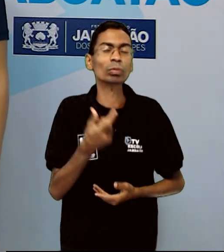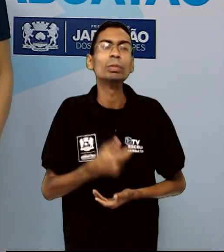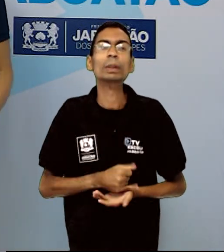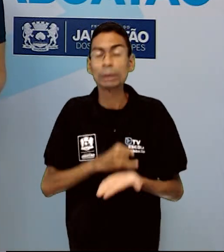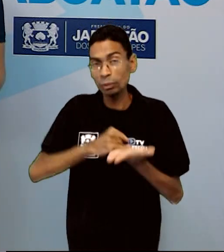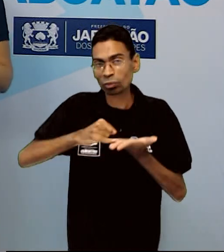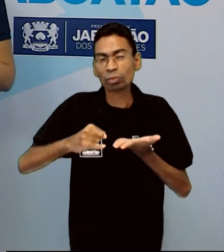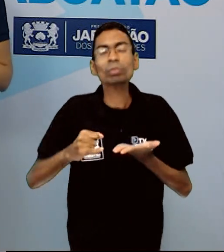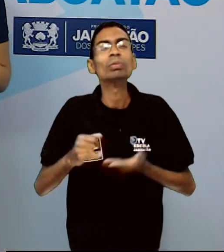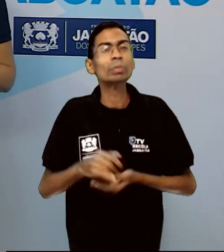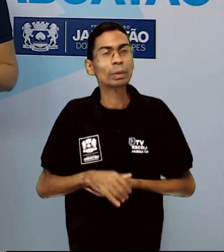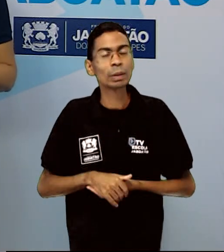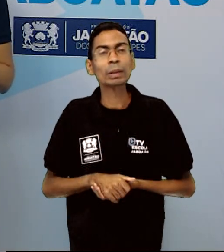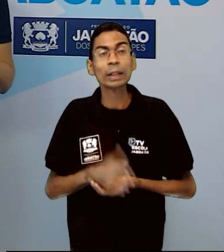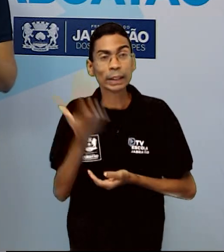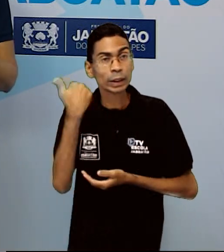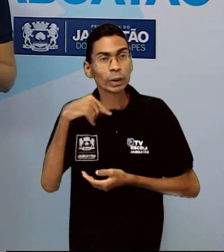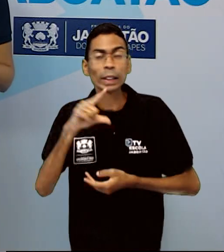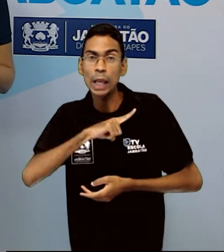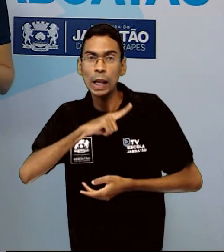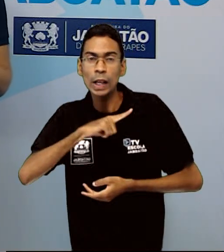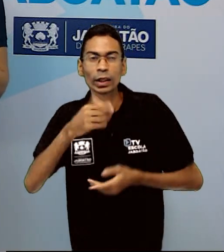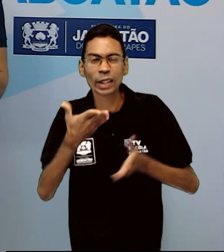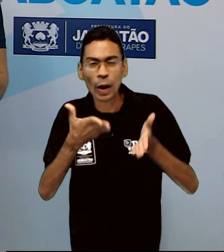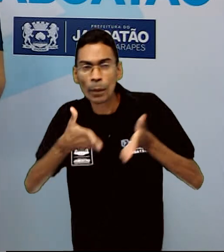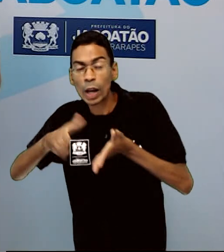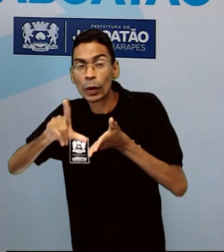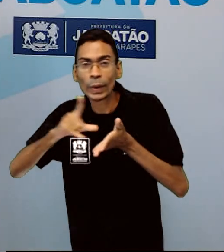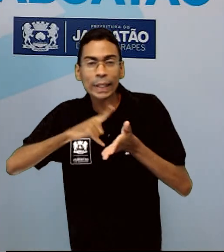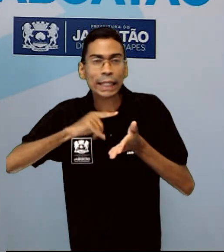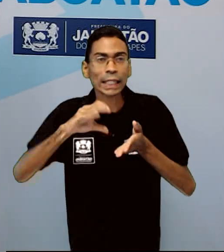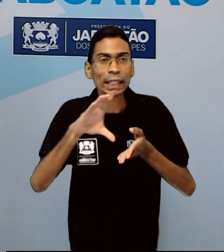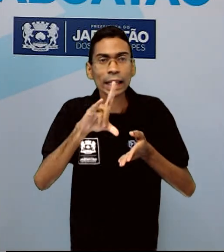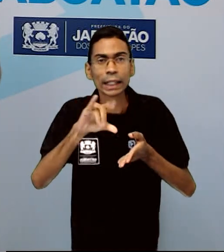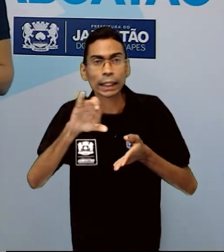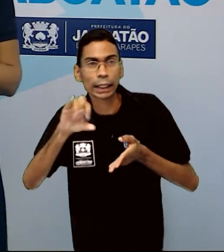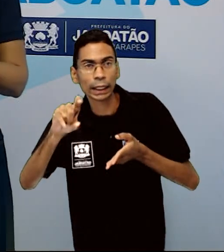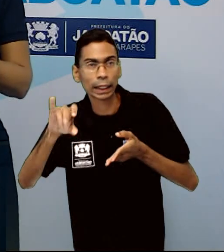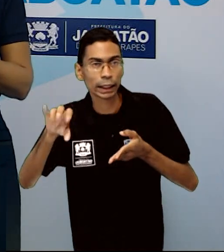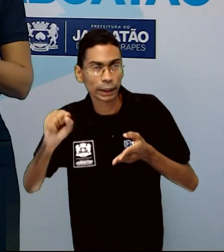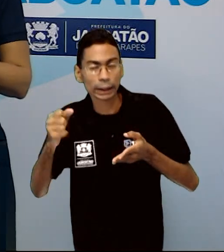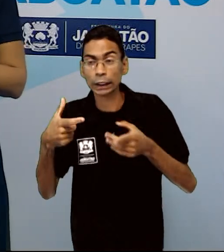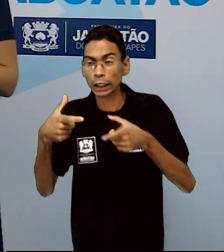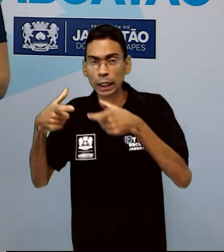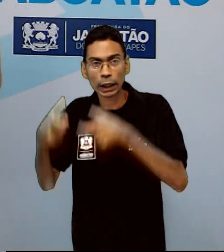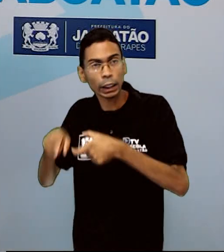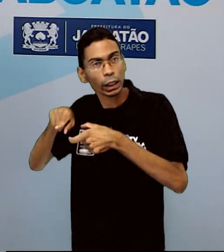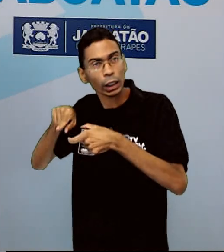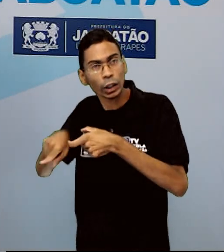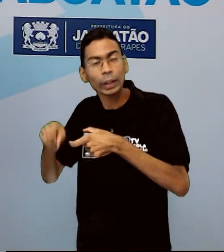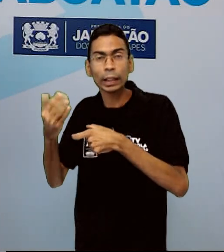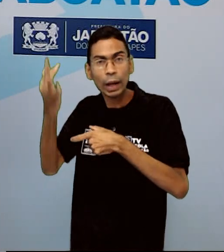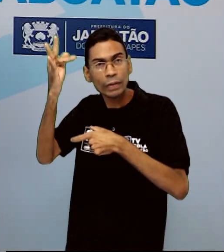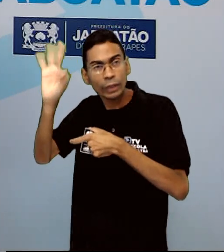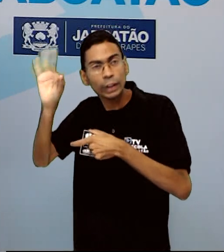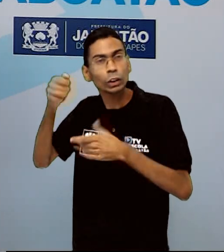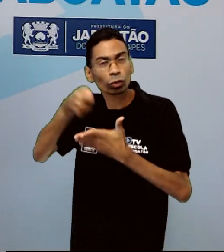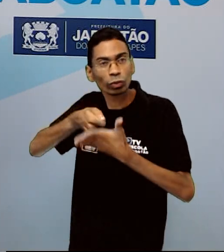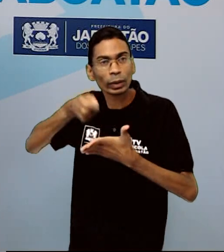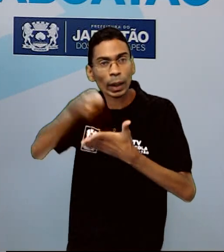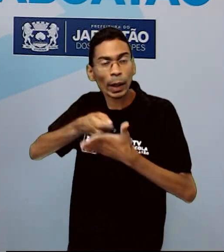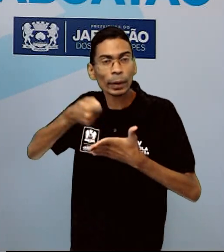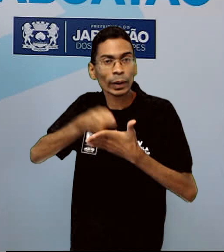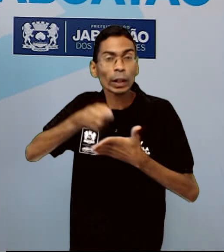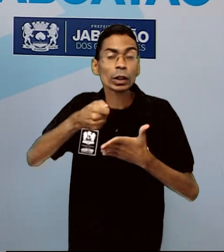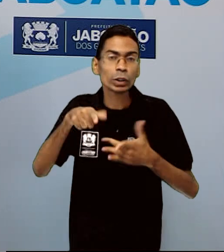Então houve um tempo em que as classes mais exploradas da França lutaram em busca de uma sociedade